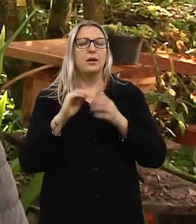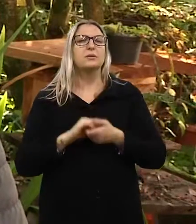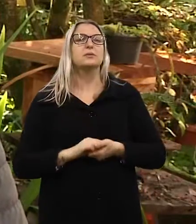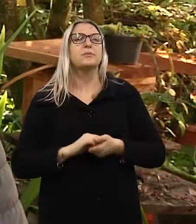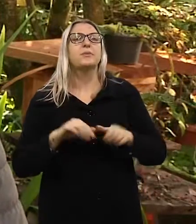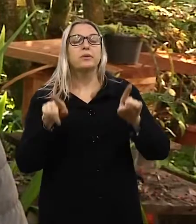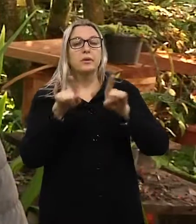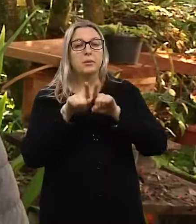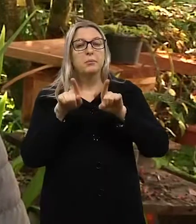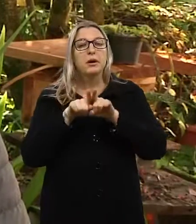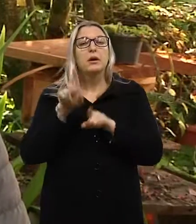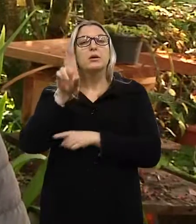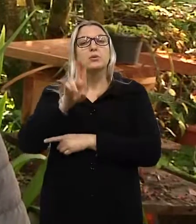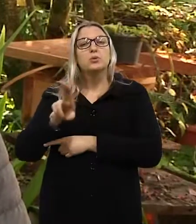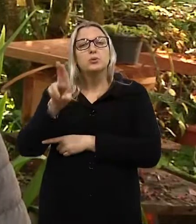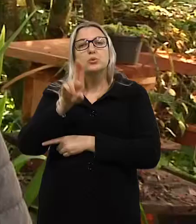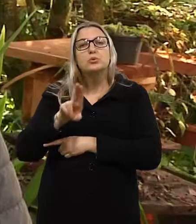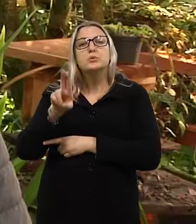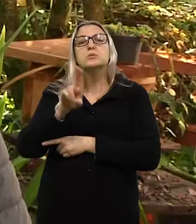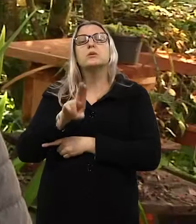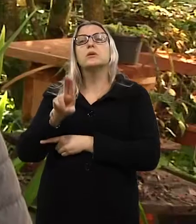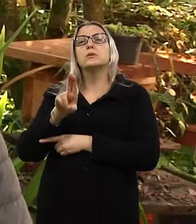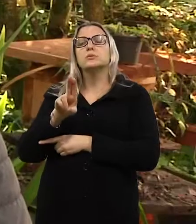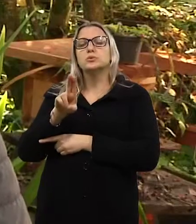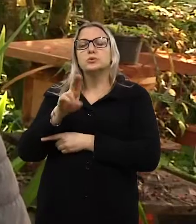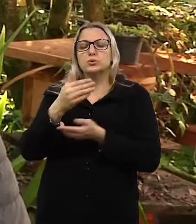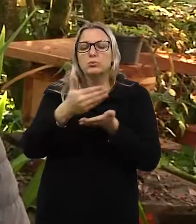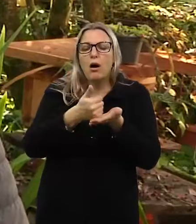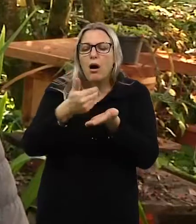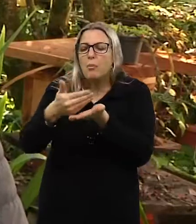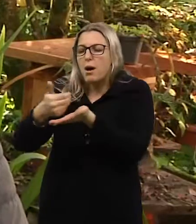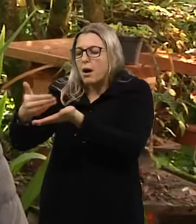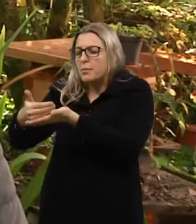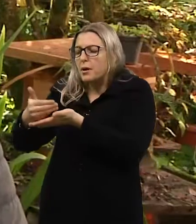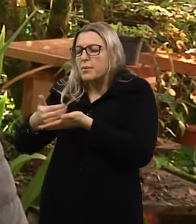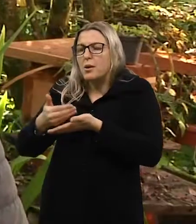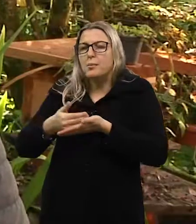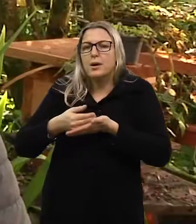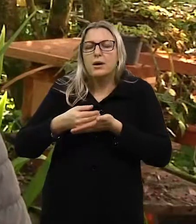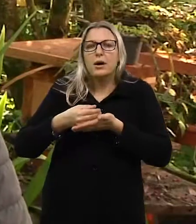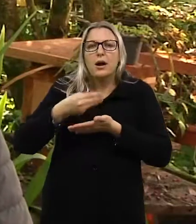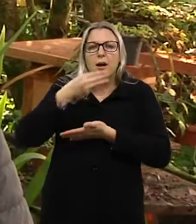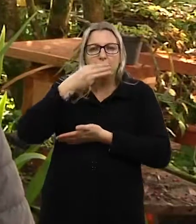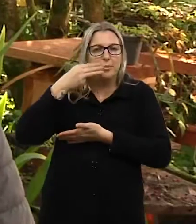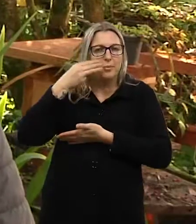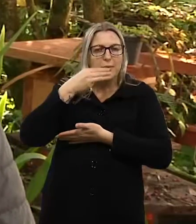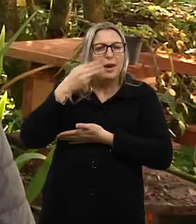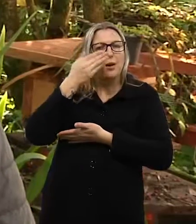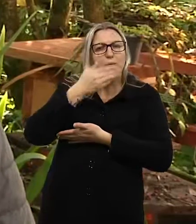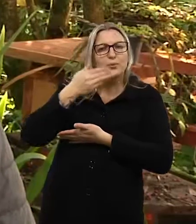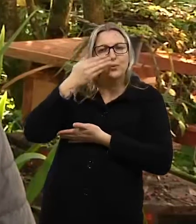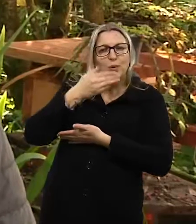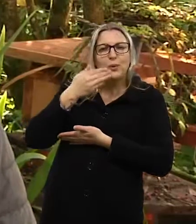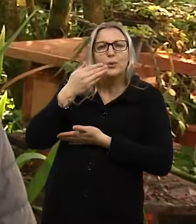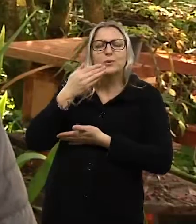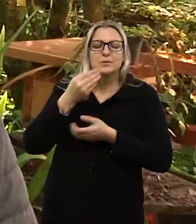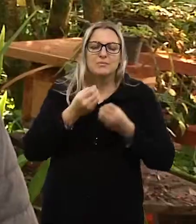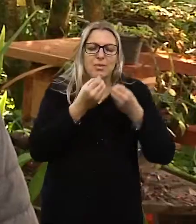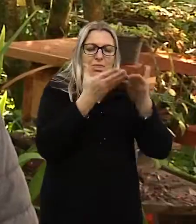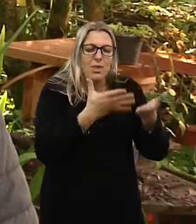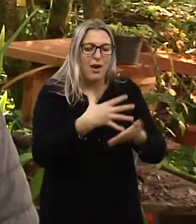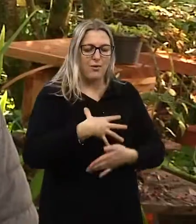E, consequentemente, também a gente usa isso para coletar algum mel, que é um mel medicinal para nossas